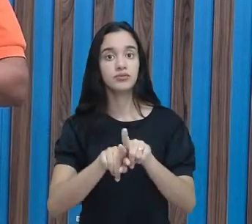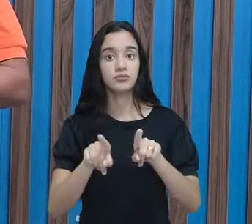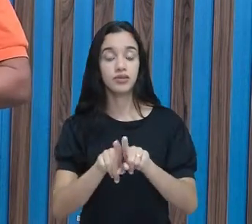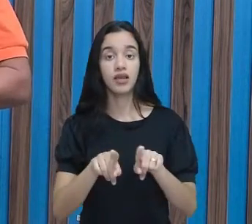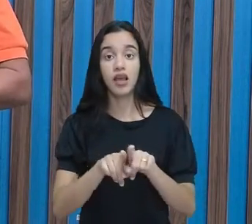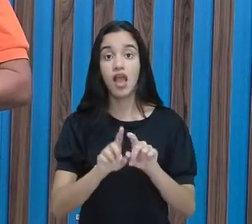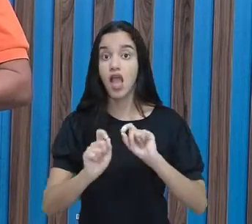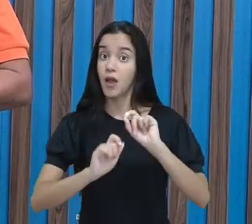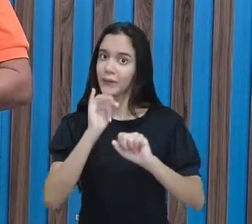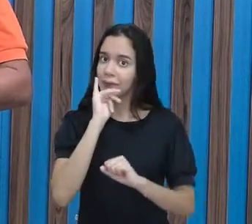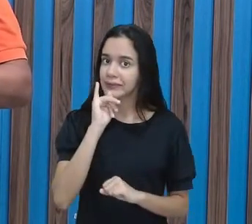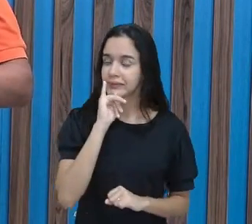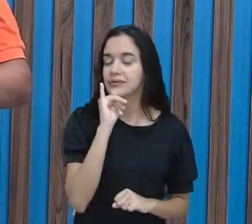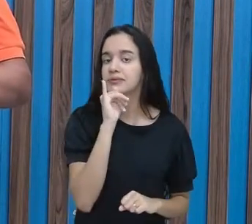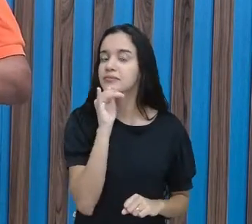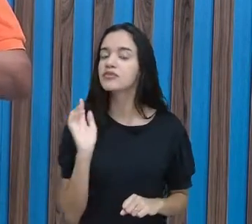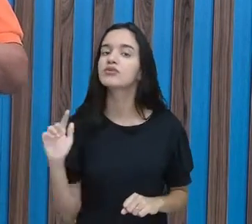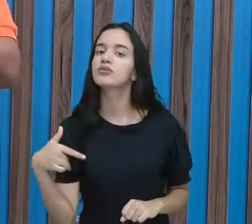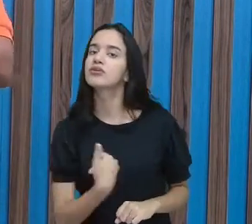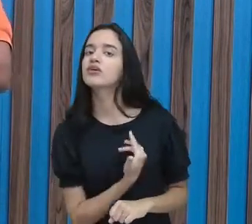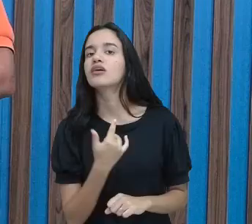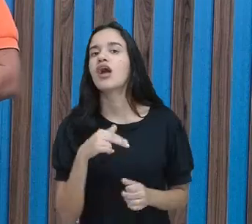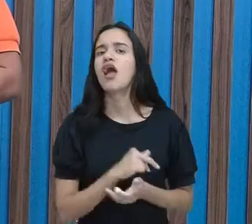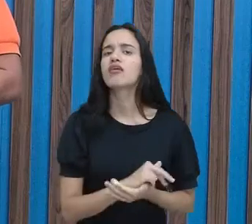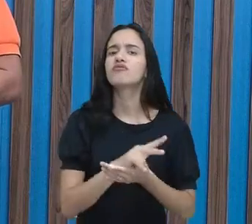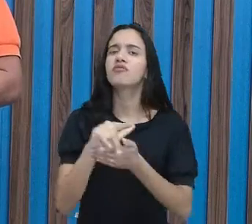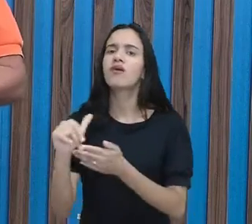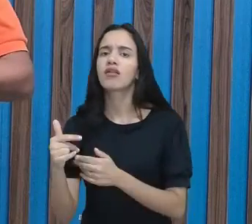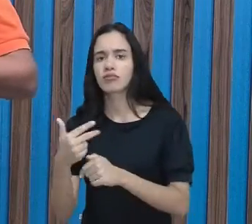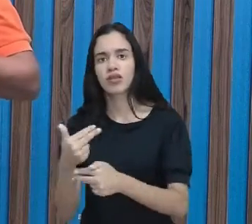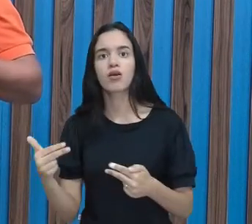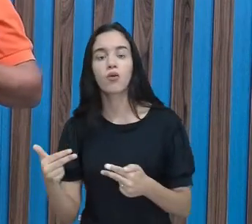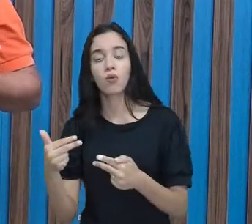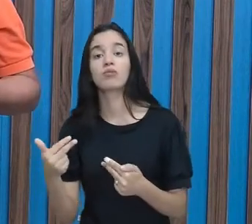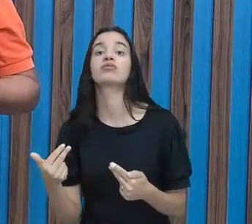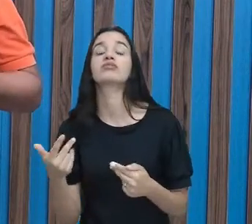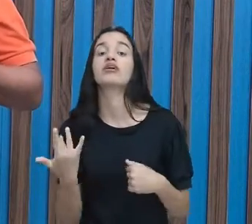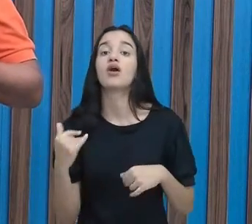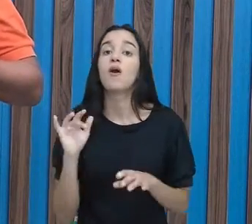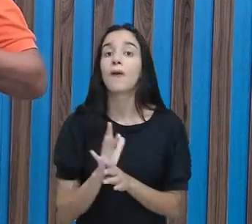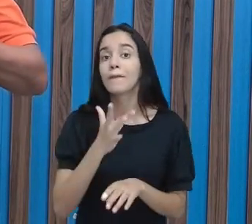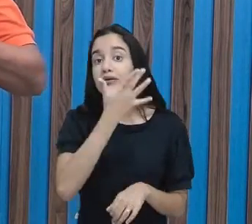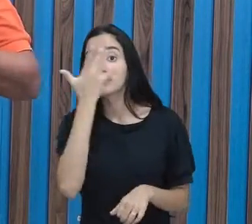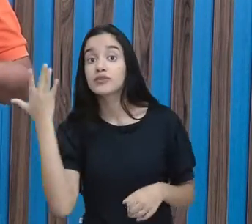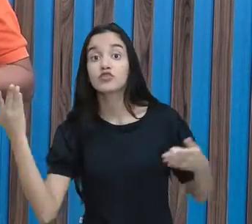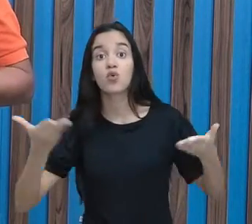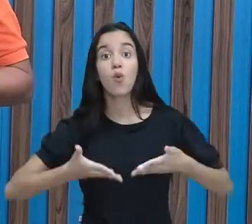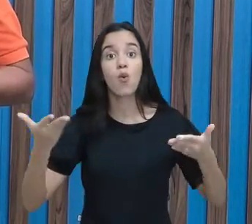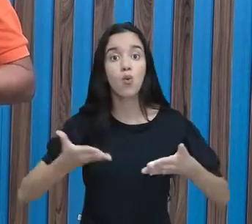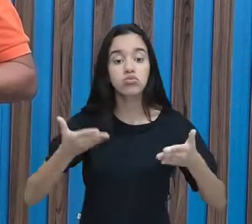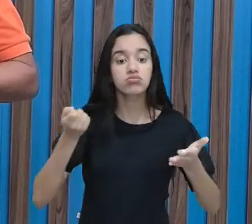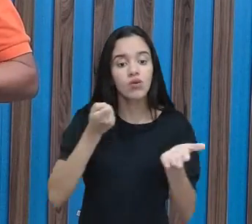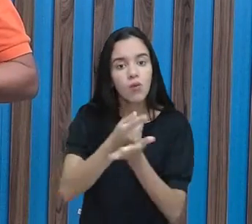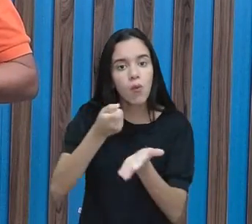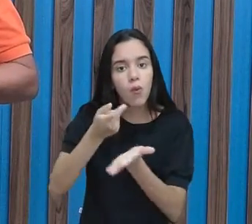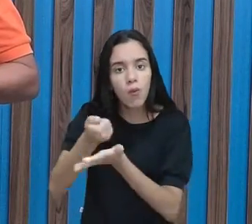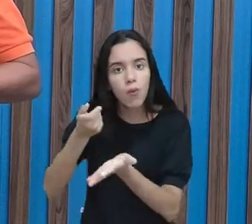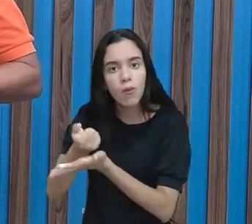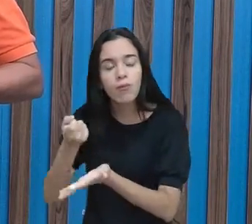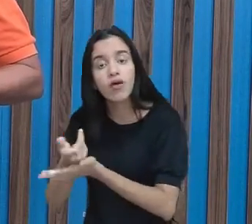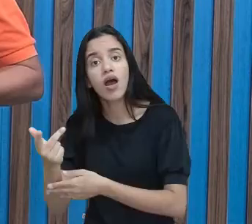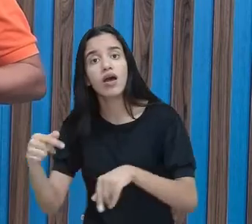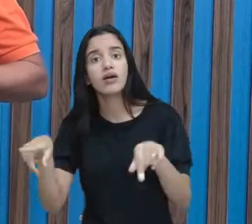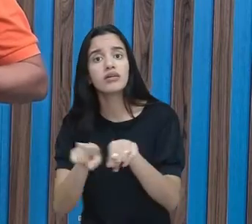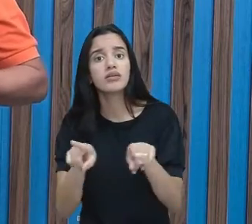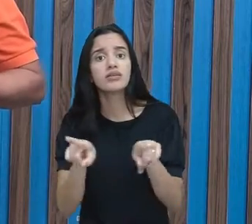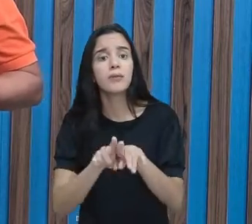E isso é só um exemplo. A gente vê isso em várias outras coisas. Na maneira como as pessoas hoje fazem compras, na maneira como